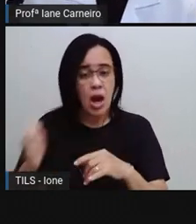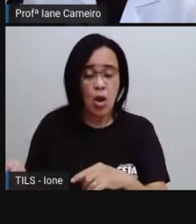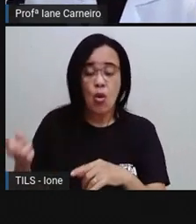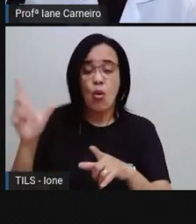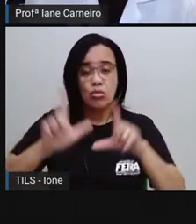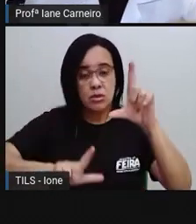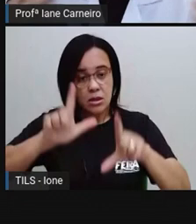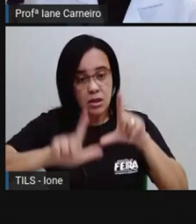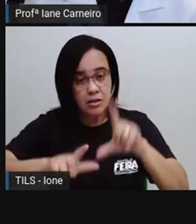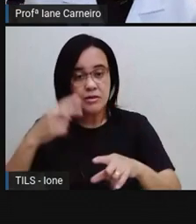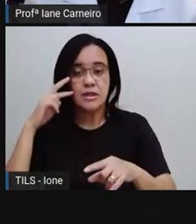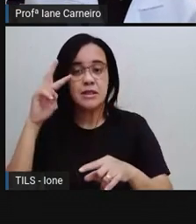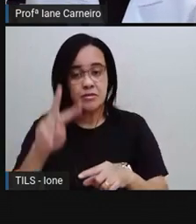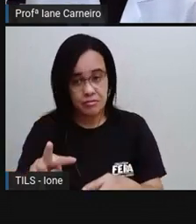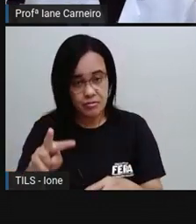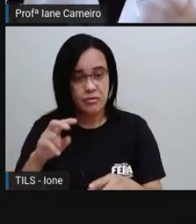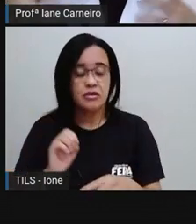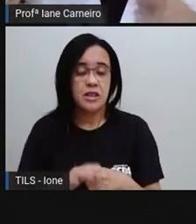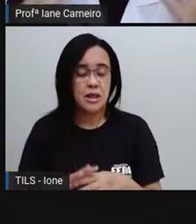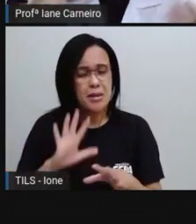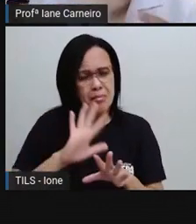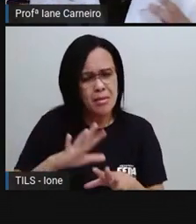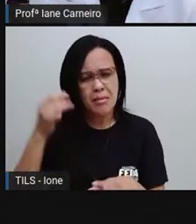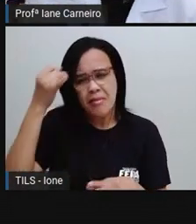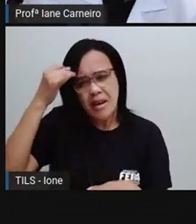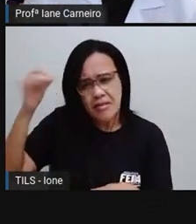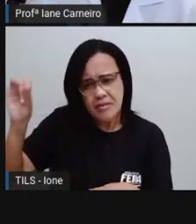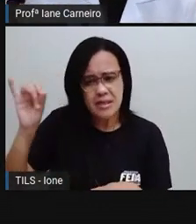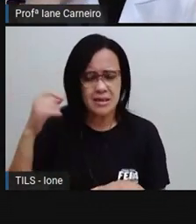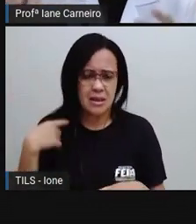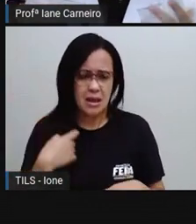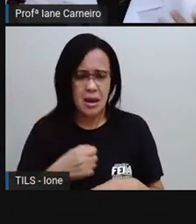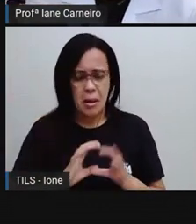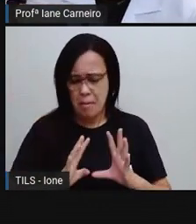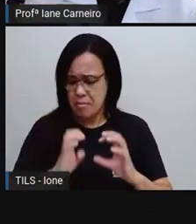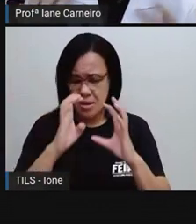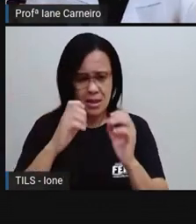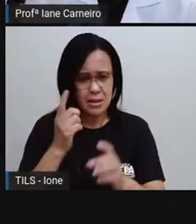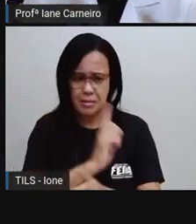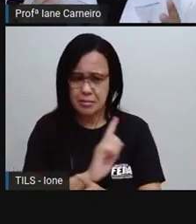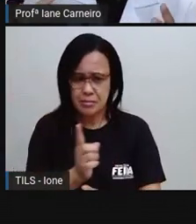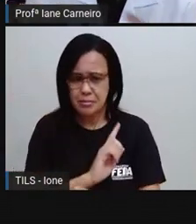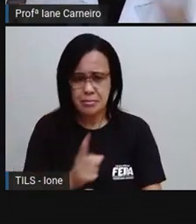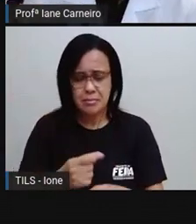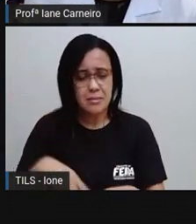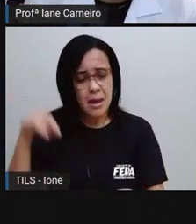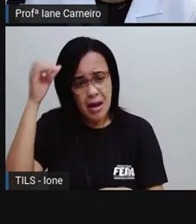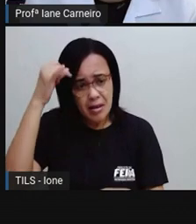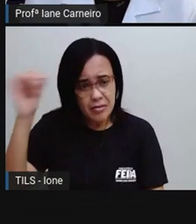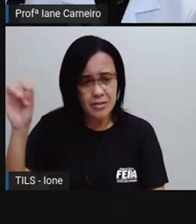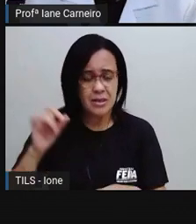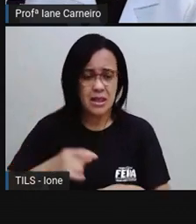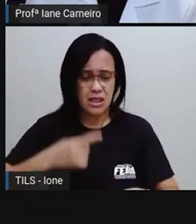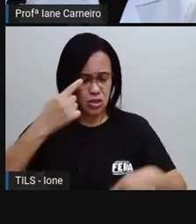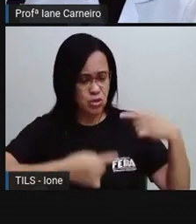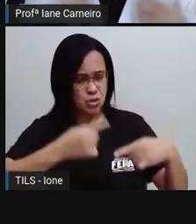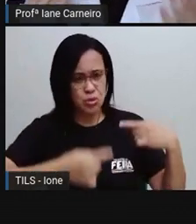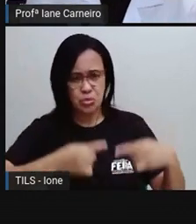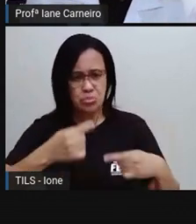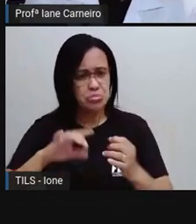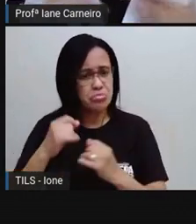fazer, então? Para não brigar, né? Para não discutir, não irritar, não ficar nervoso com o outro, né?